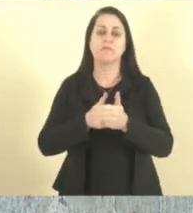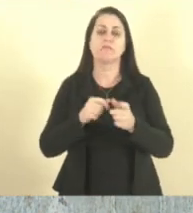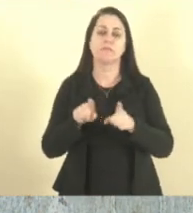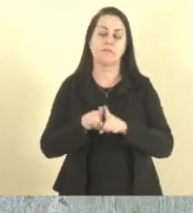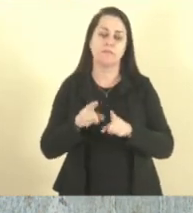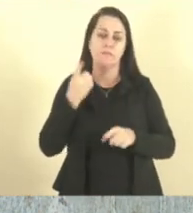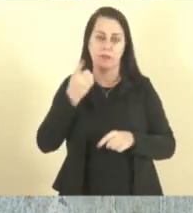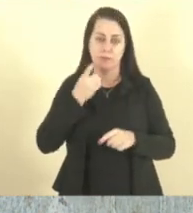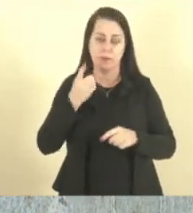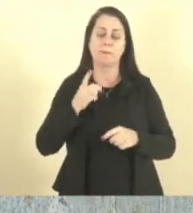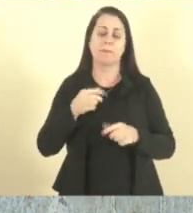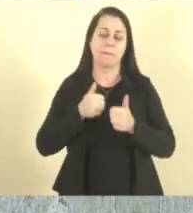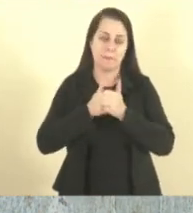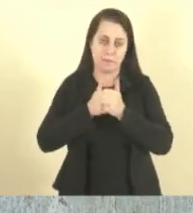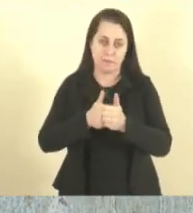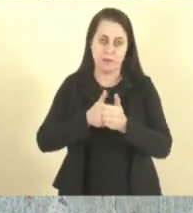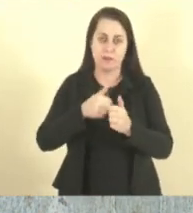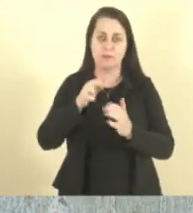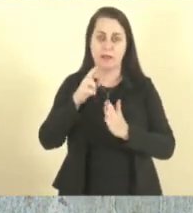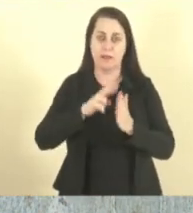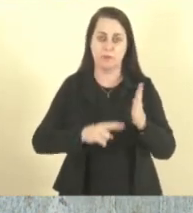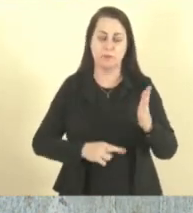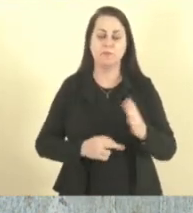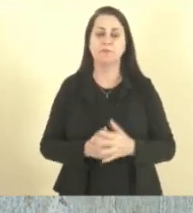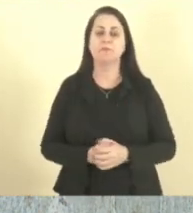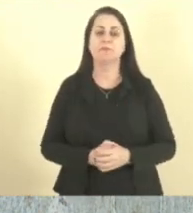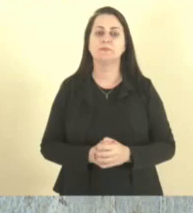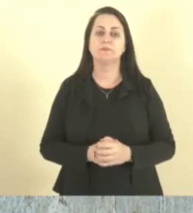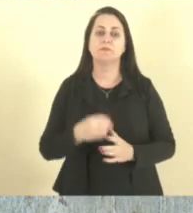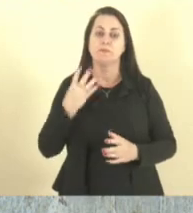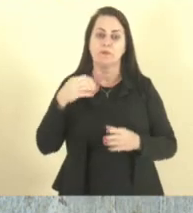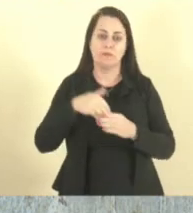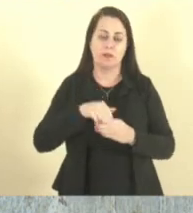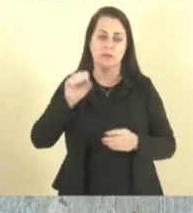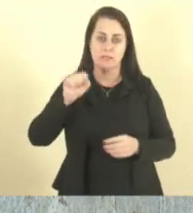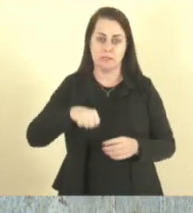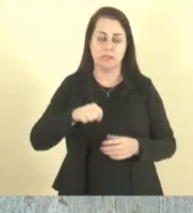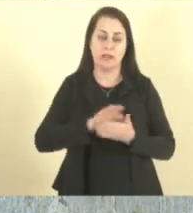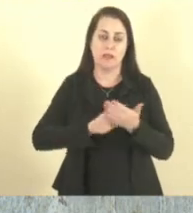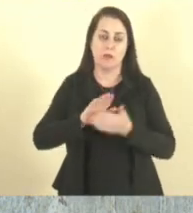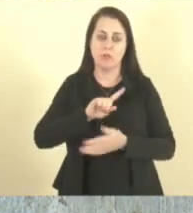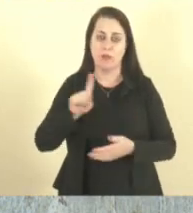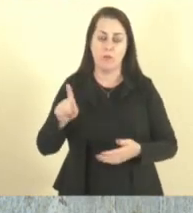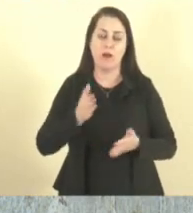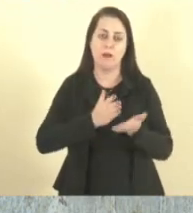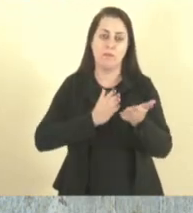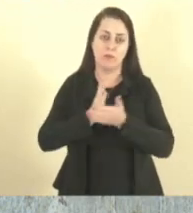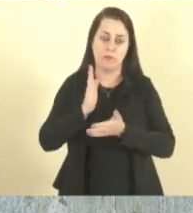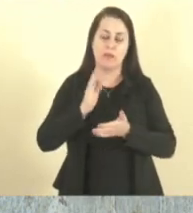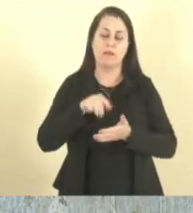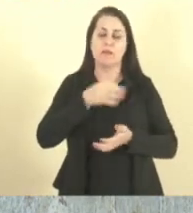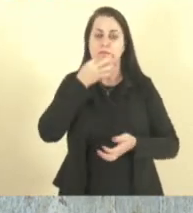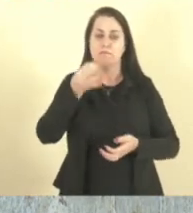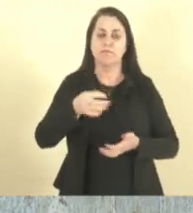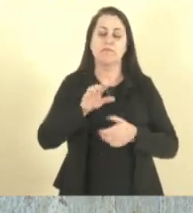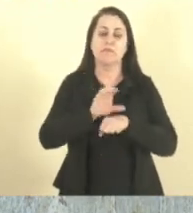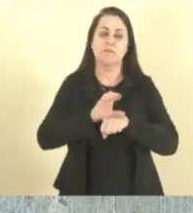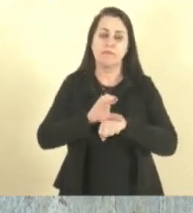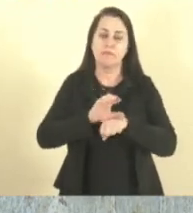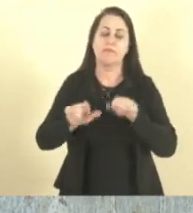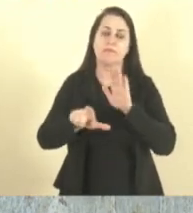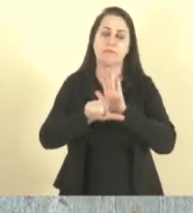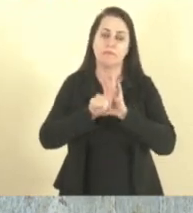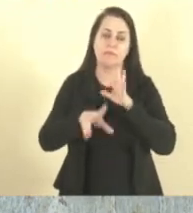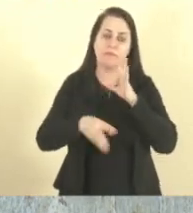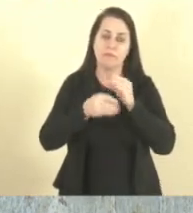Raquel. Também acompanho o relator. Com o relator. 4º votos sim, nenhum não. Aprovado o parecer pela Constitucionalidade e Legalidade com